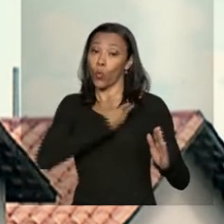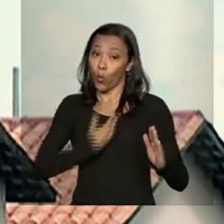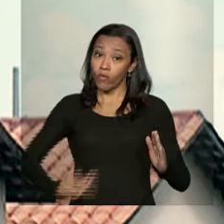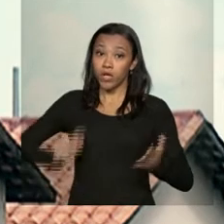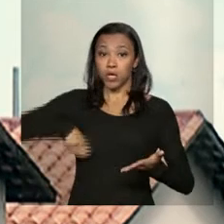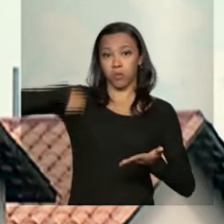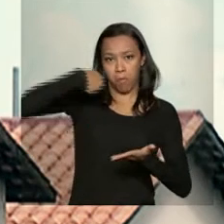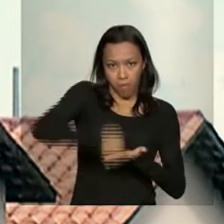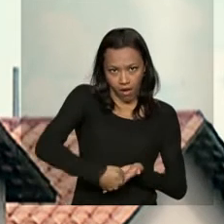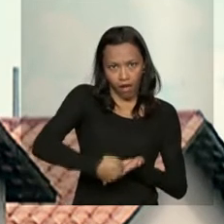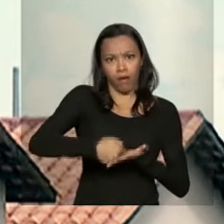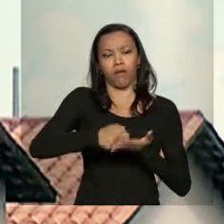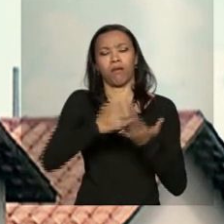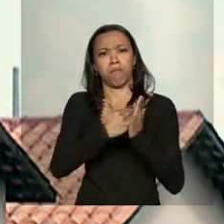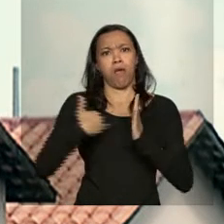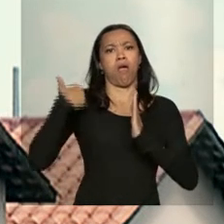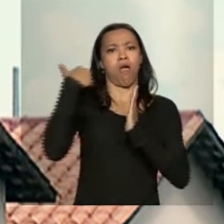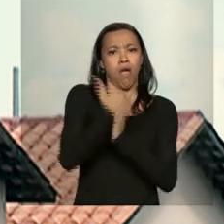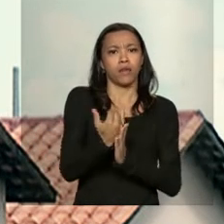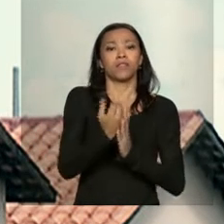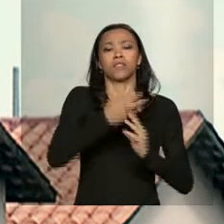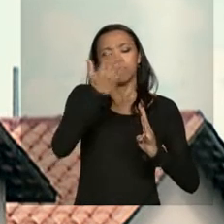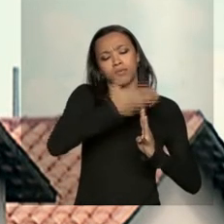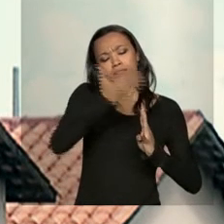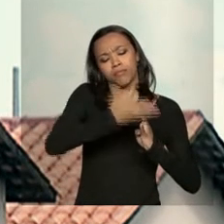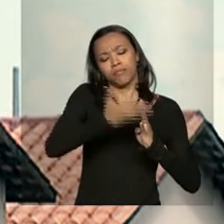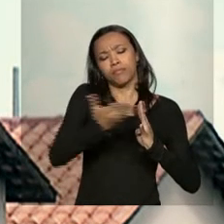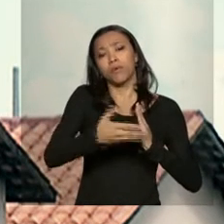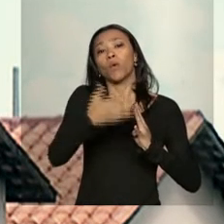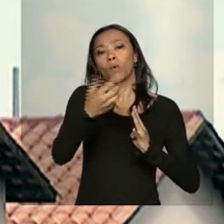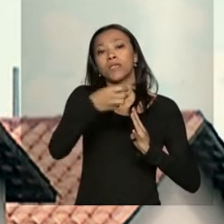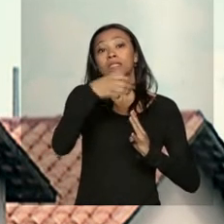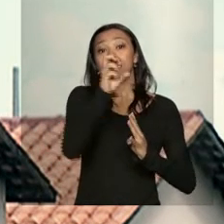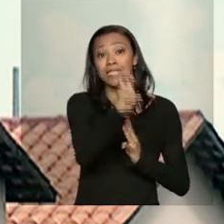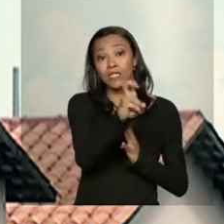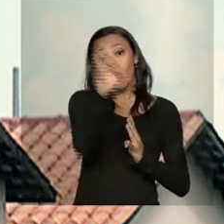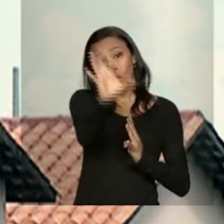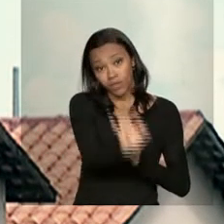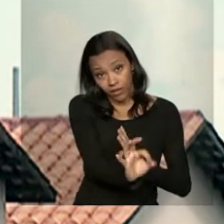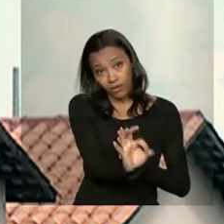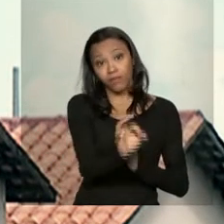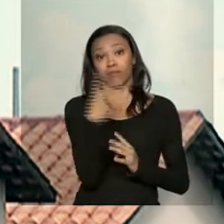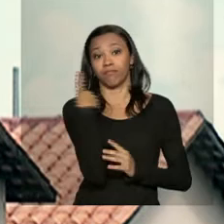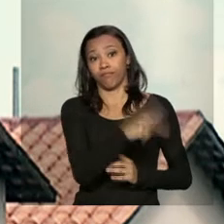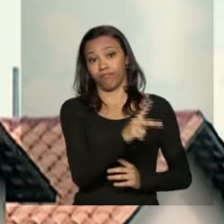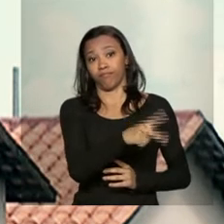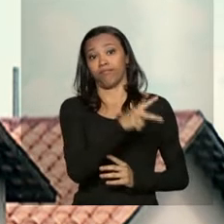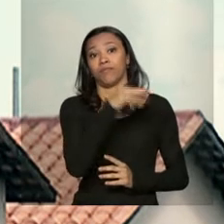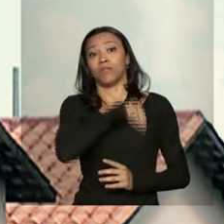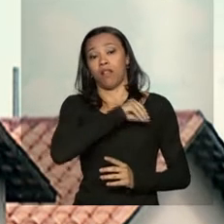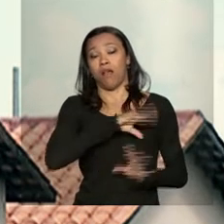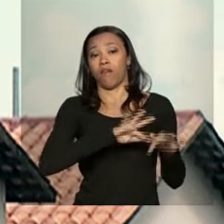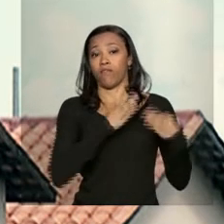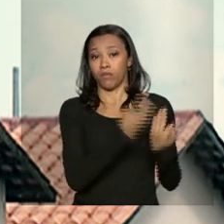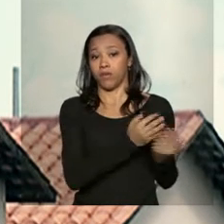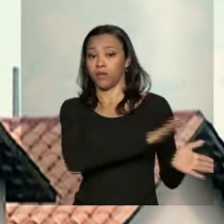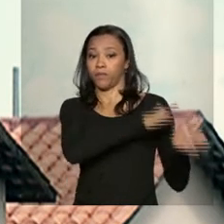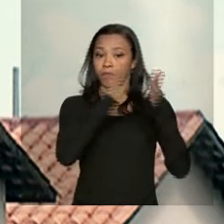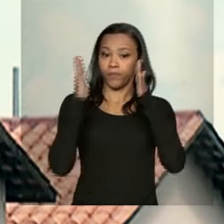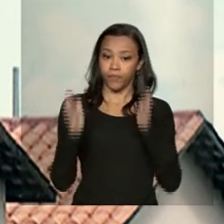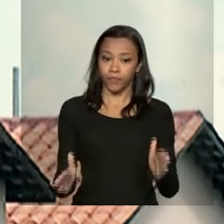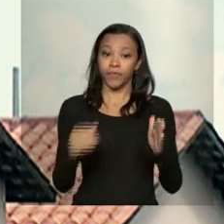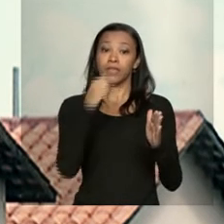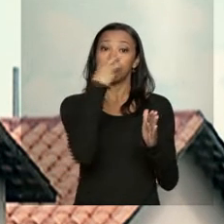parte do valor do imóvel e a parcela mensal é de no máximo 5% do orçamento familiar. Já nas faixas de até